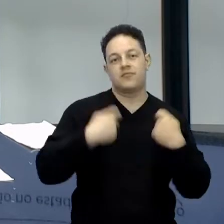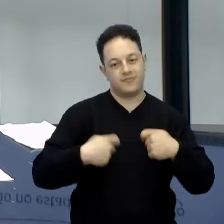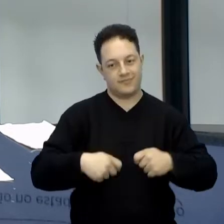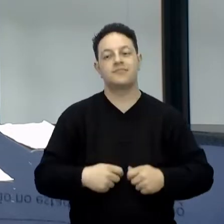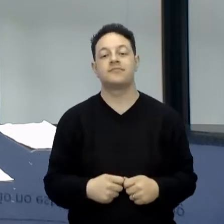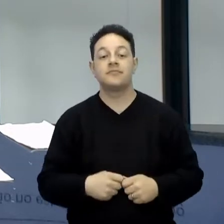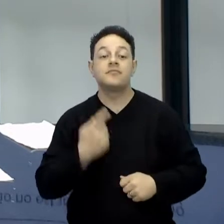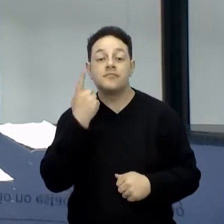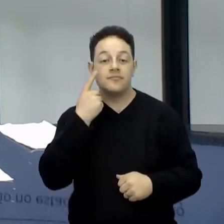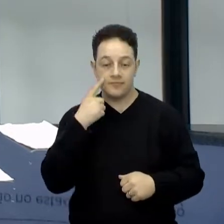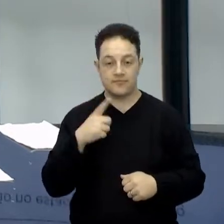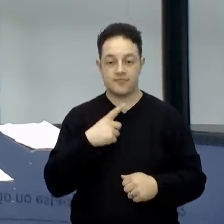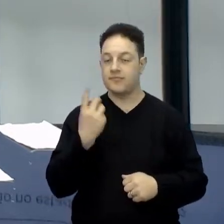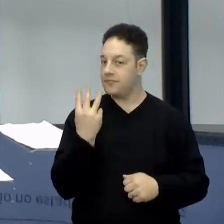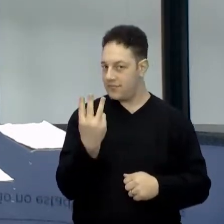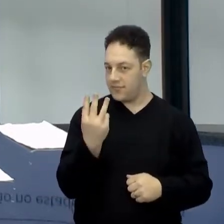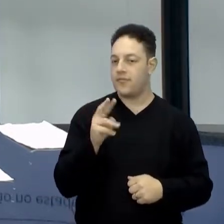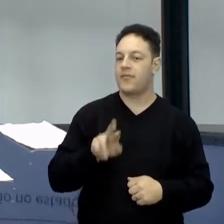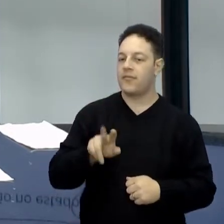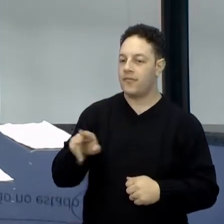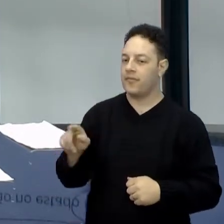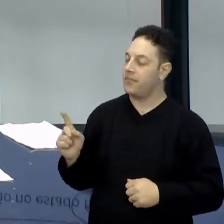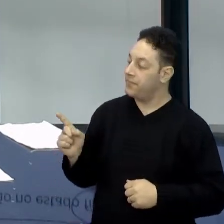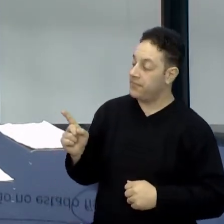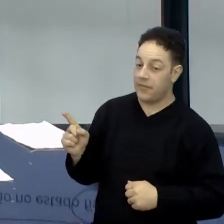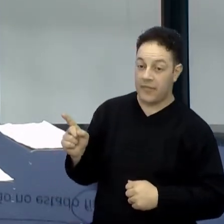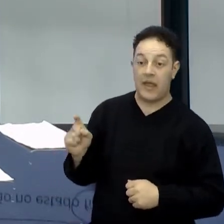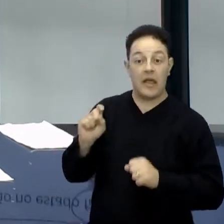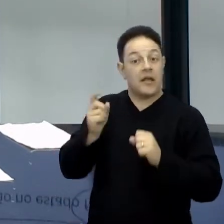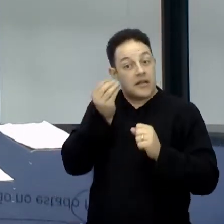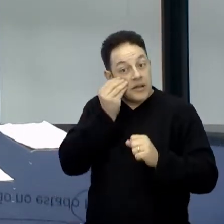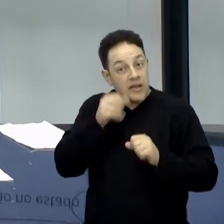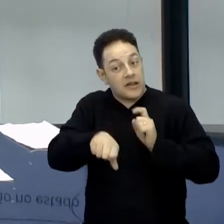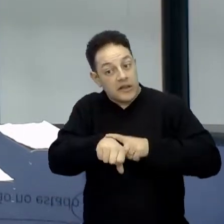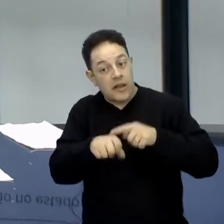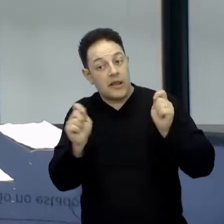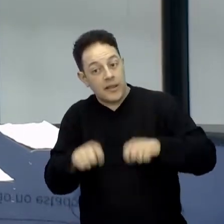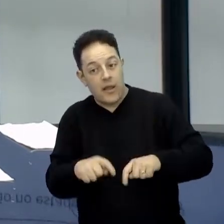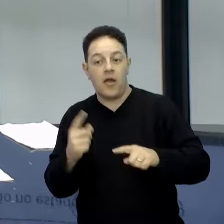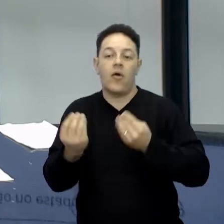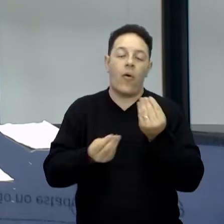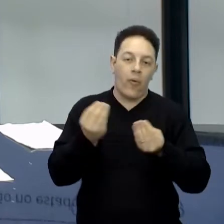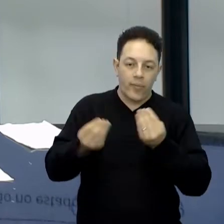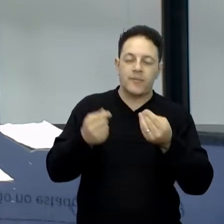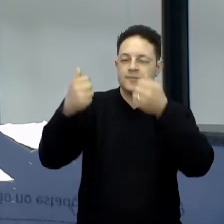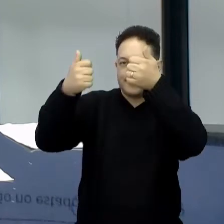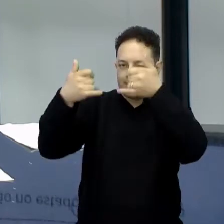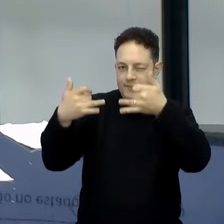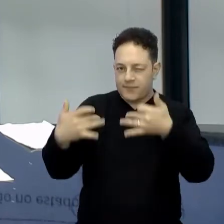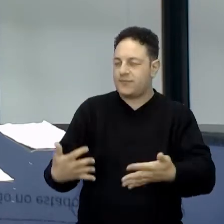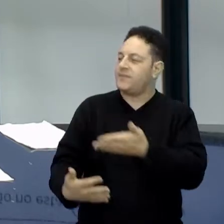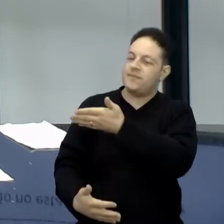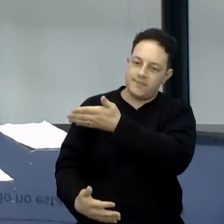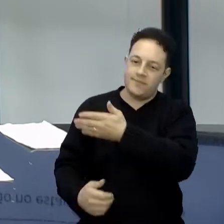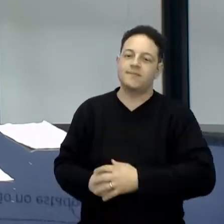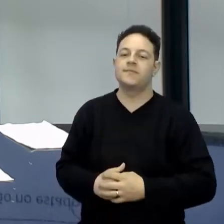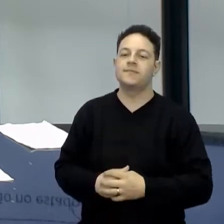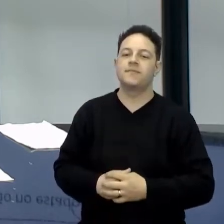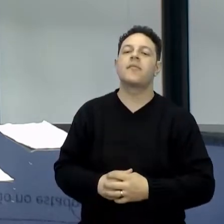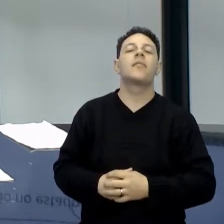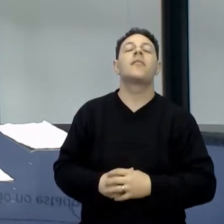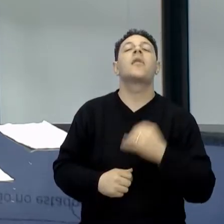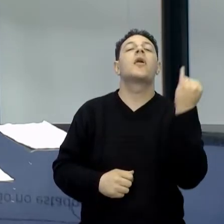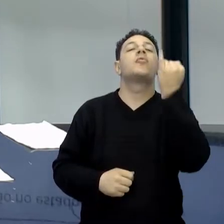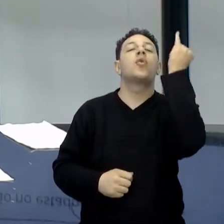Eu trouxe três práticas. Nós vamos começar por elas. Se der tempo, a gente vai olhar uns simuladores que explicam isso aqui. Então, o que